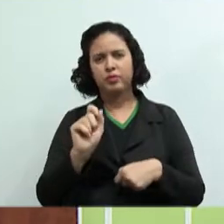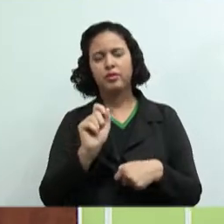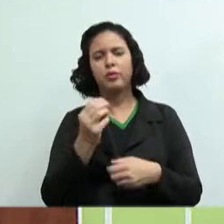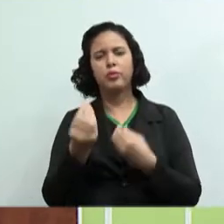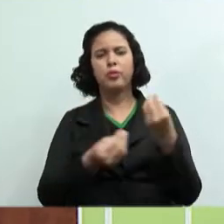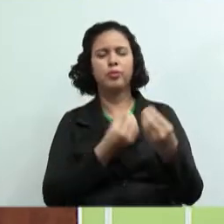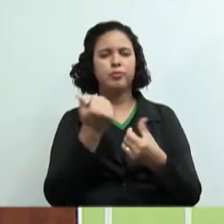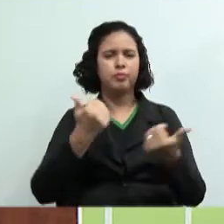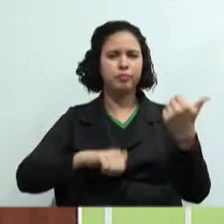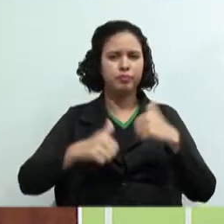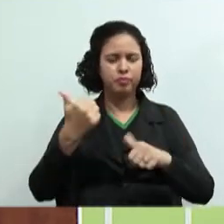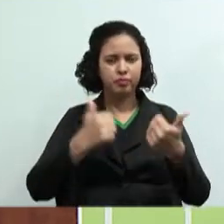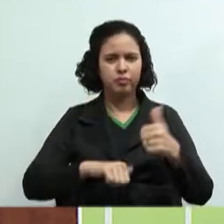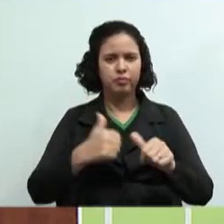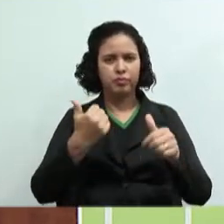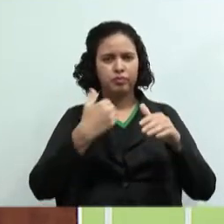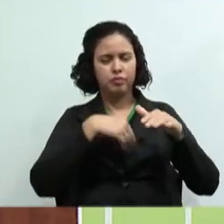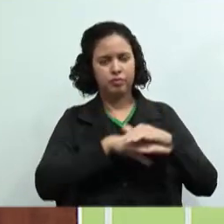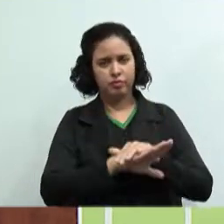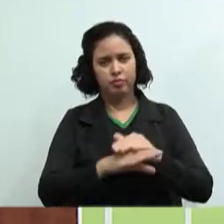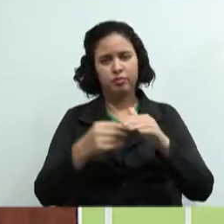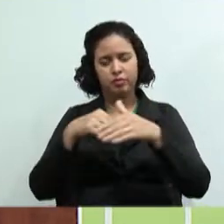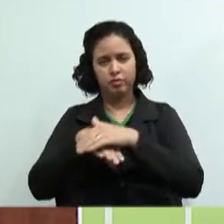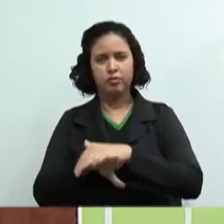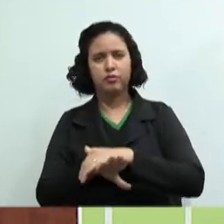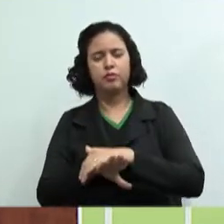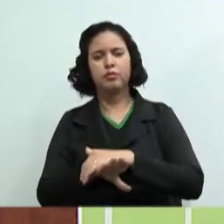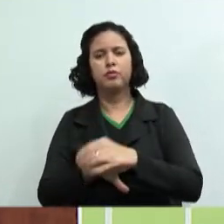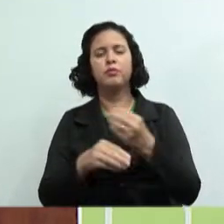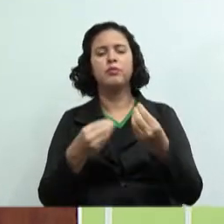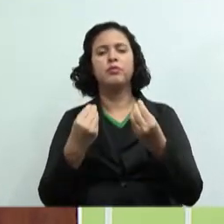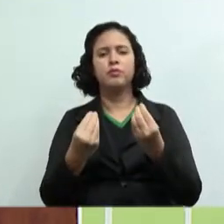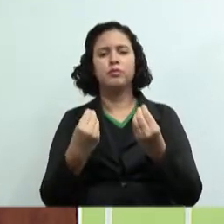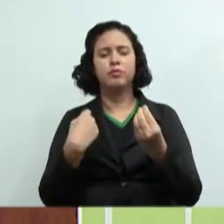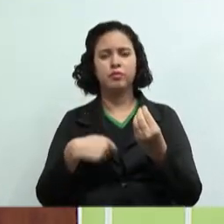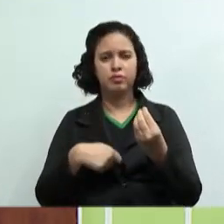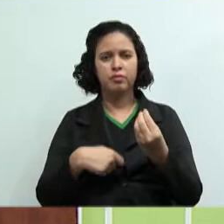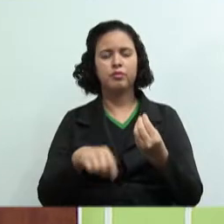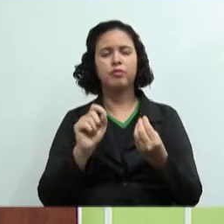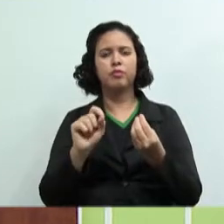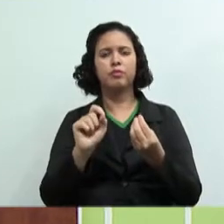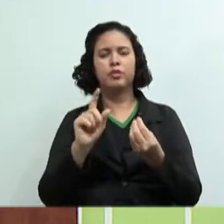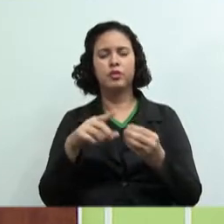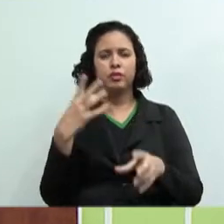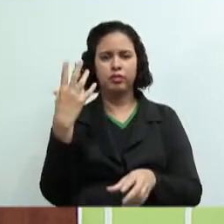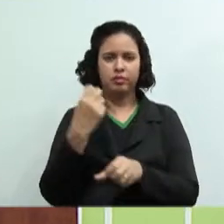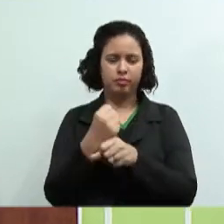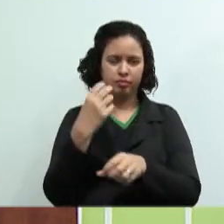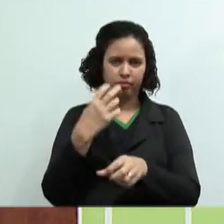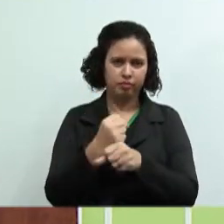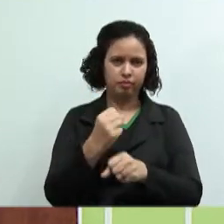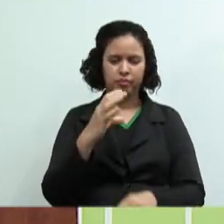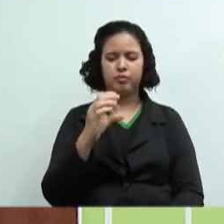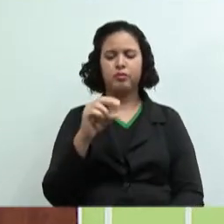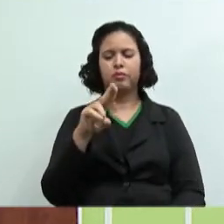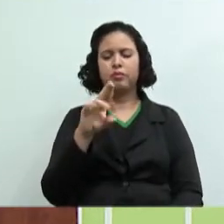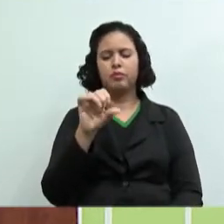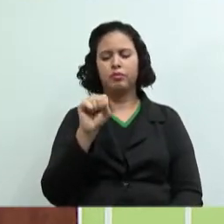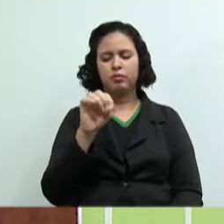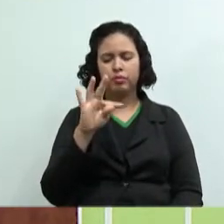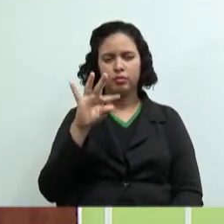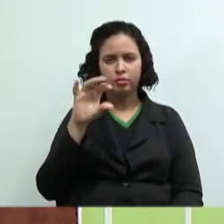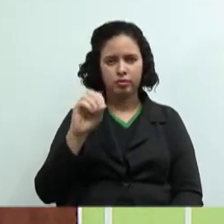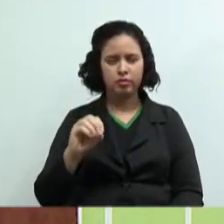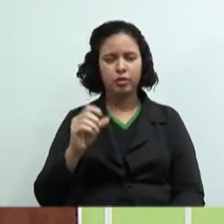vou avaliar esses estoques? E para isso, eu precisei o quê? Eu precisei da contabilidade de custos. E